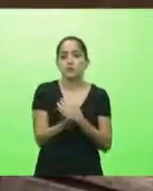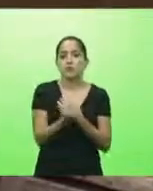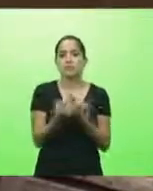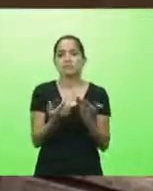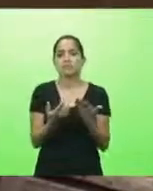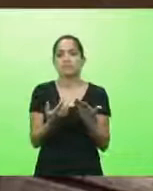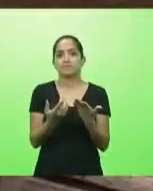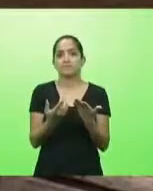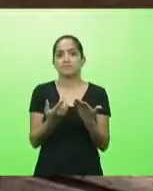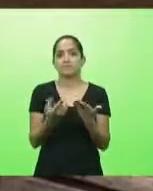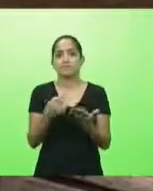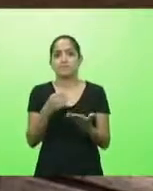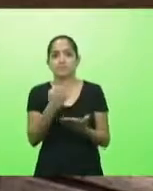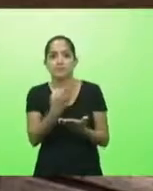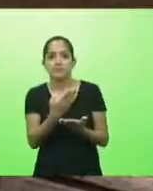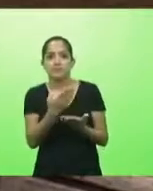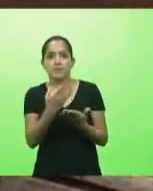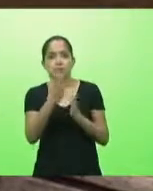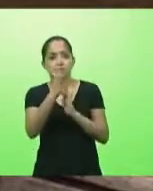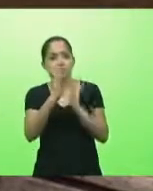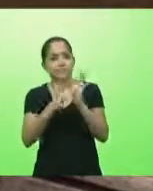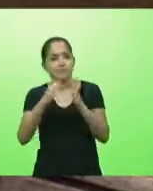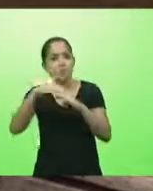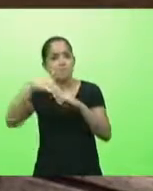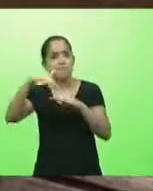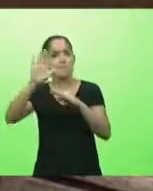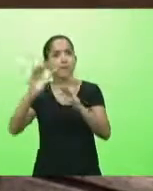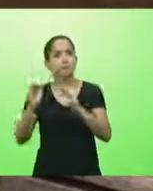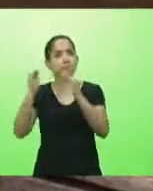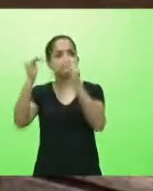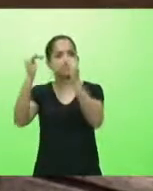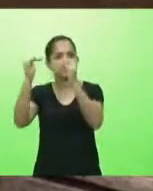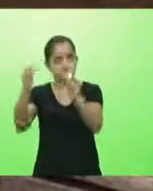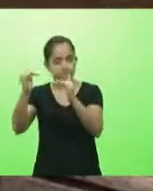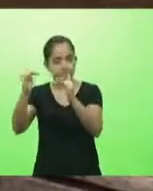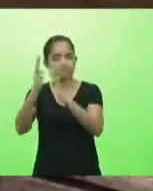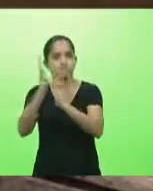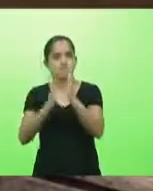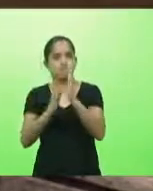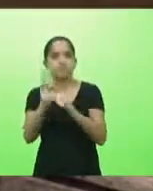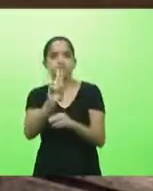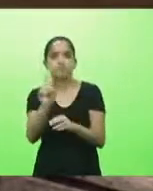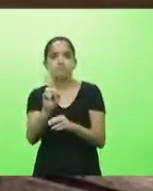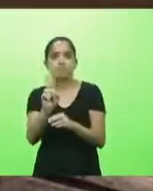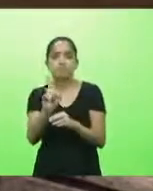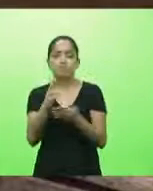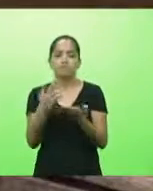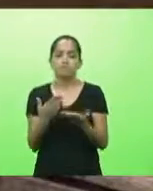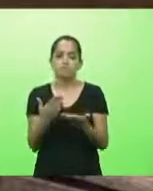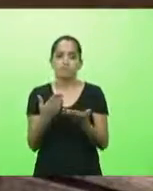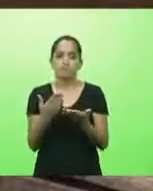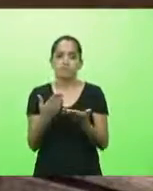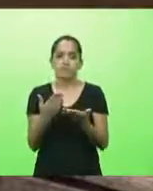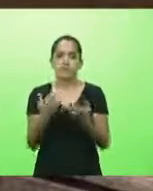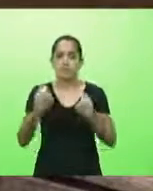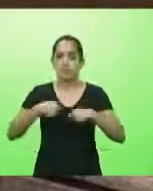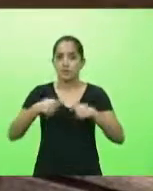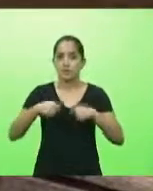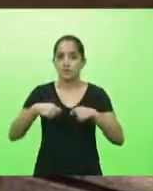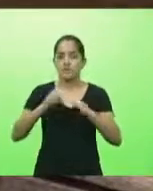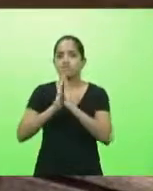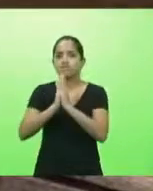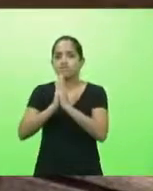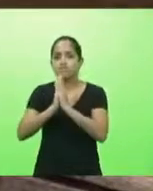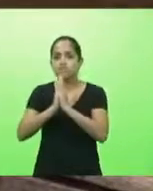abusar do nome mais precioso que é o nome de nosso senhor Jesus Cristo a gente está temos aqui pedir a misericórdia a